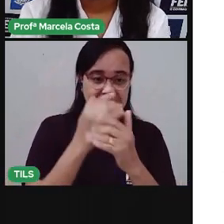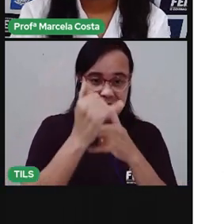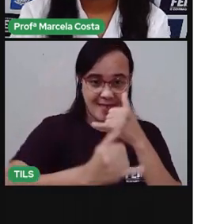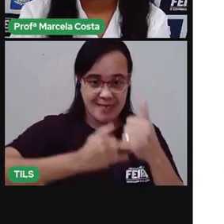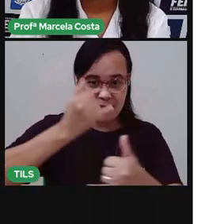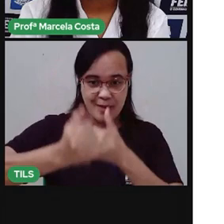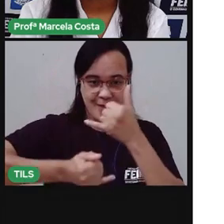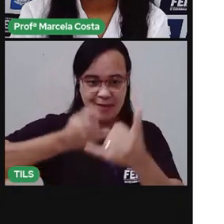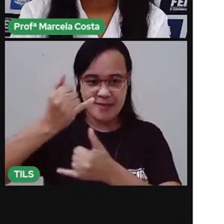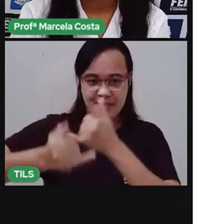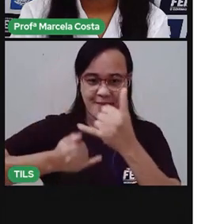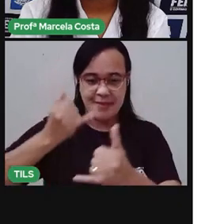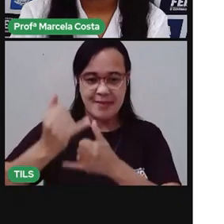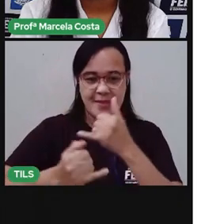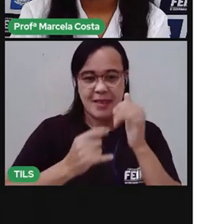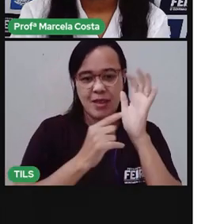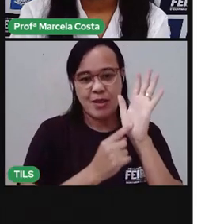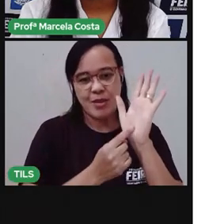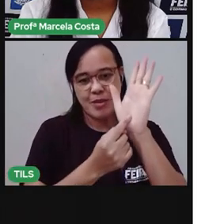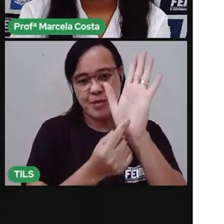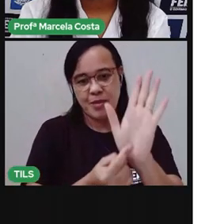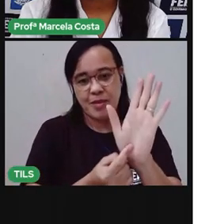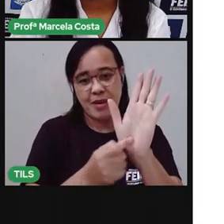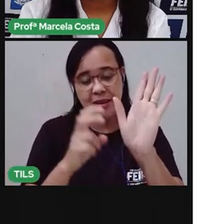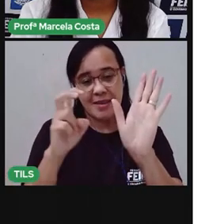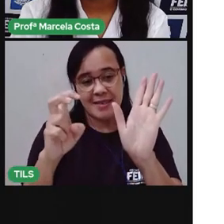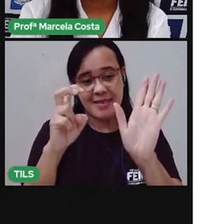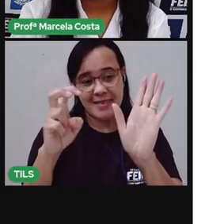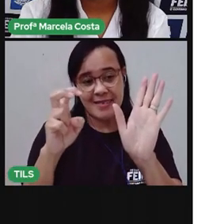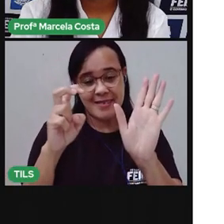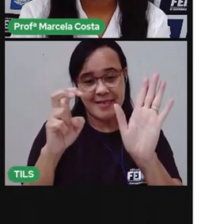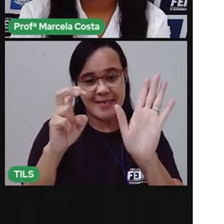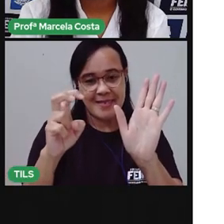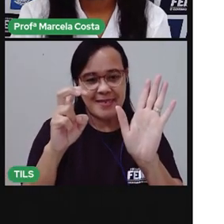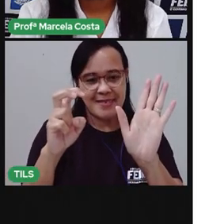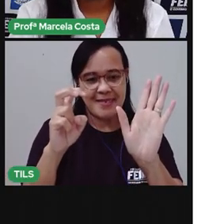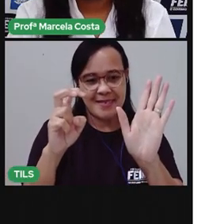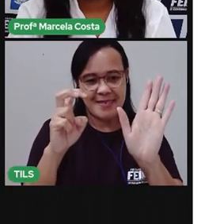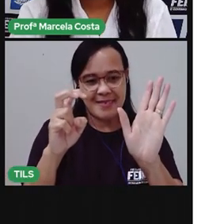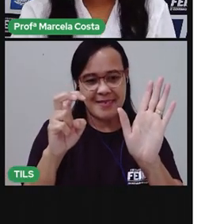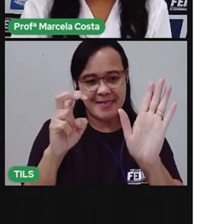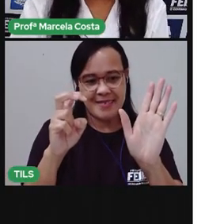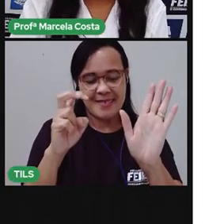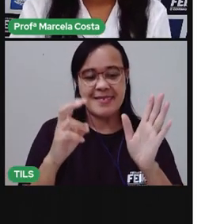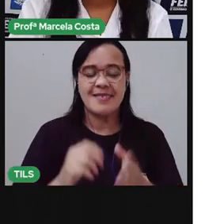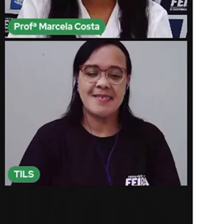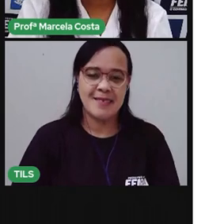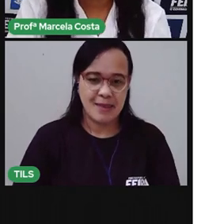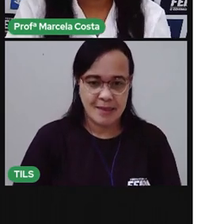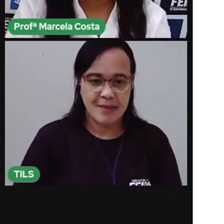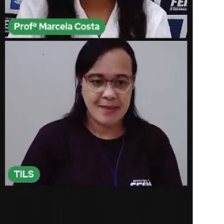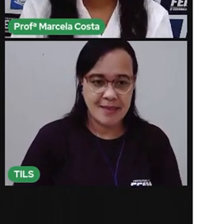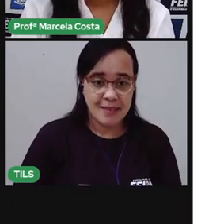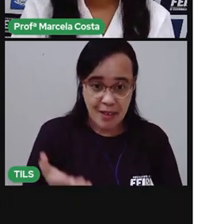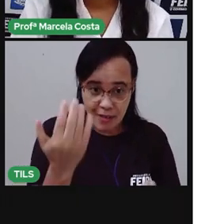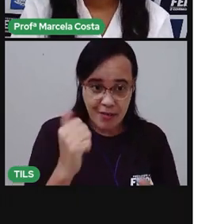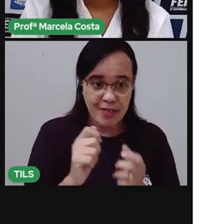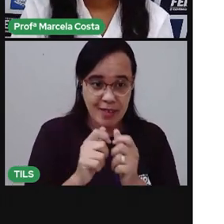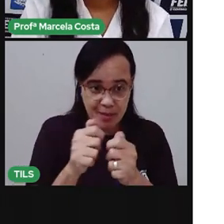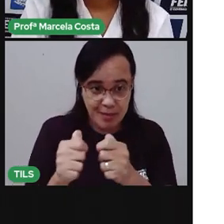Deixa eu mostrar aqui. O joguinho dos cinco sentidos. Vamos jogar?